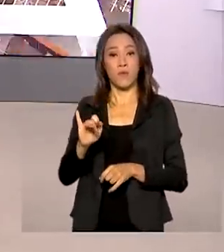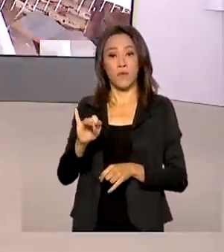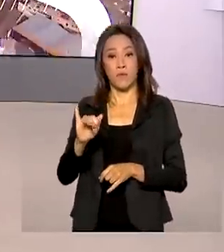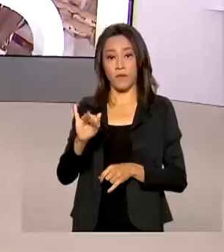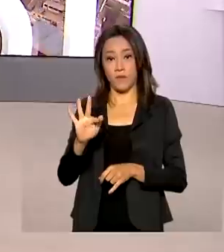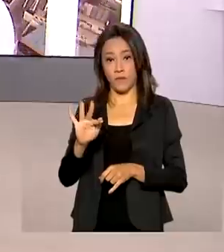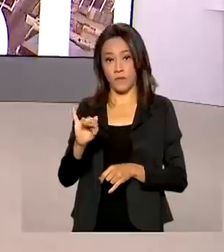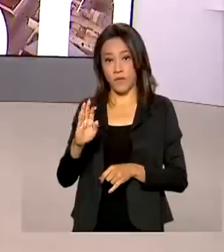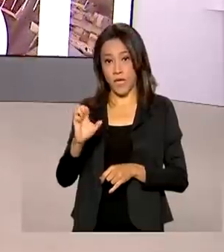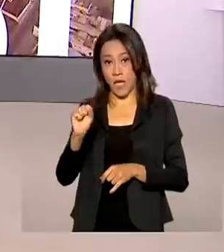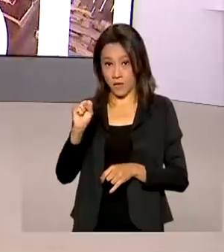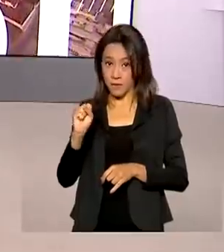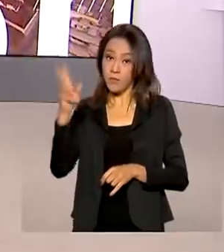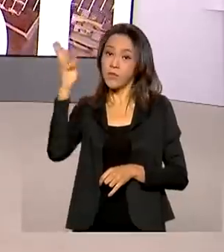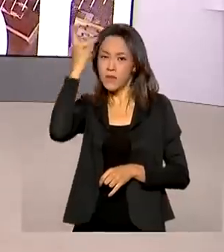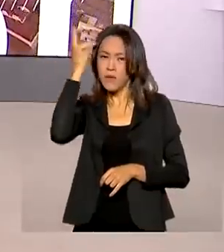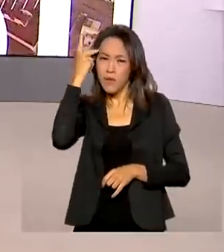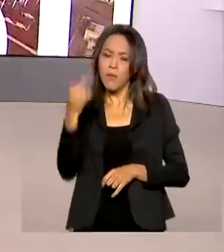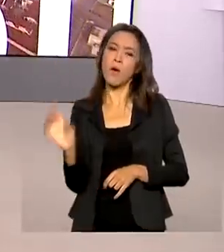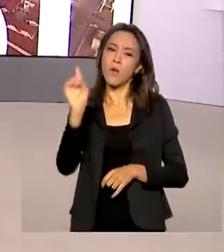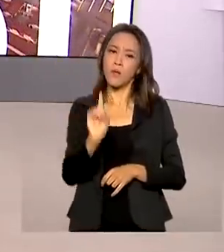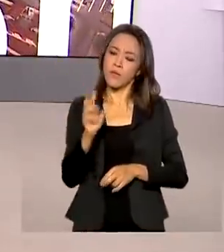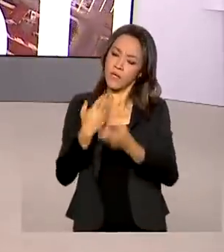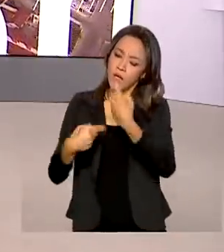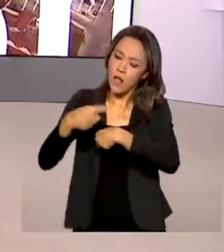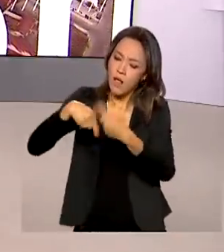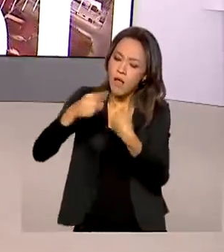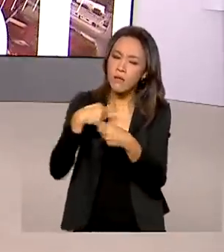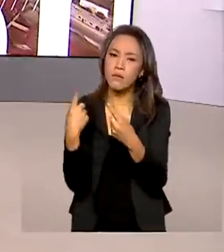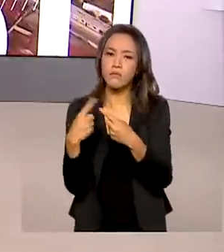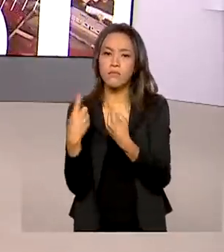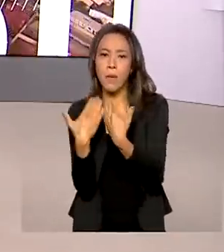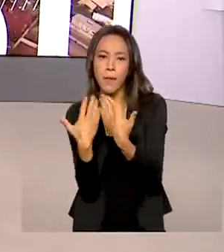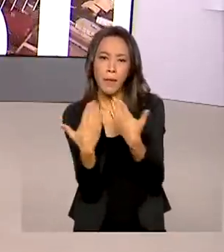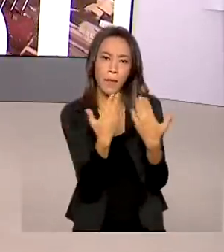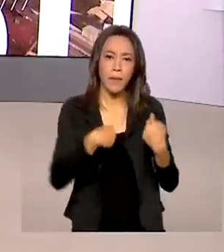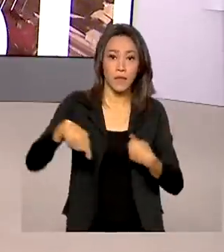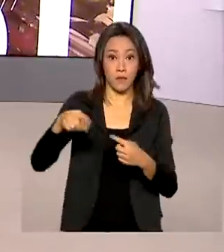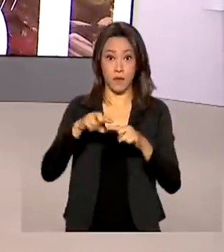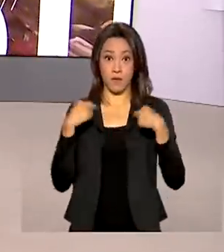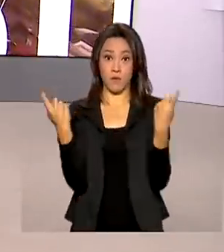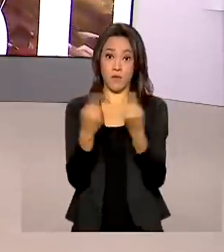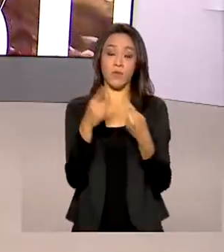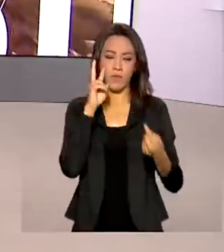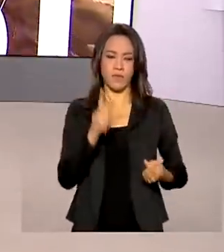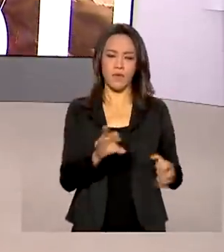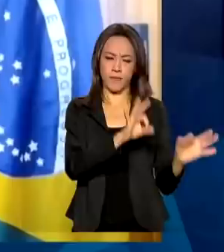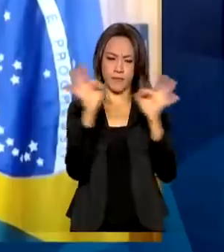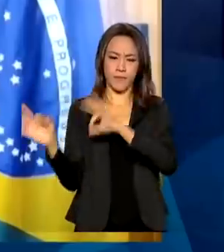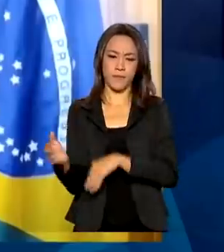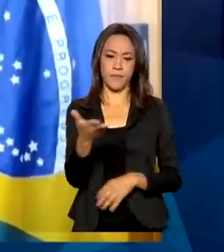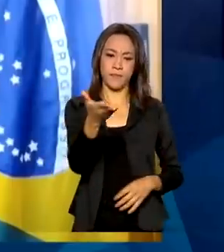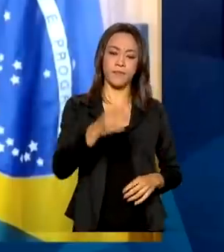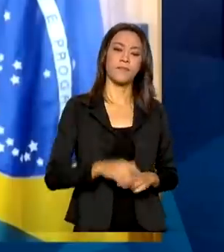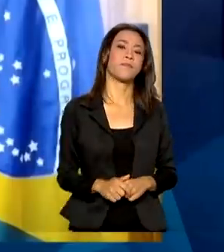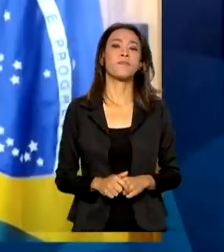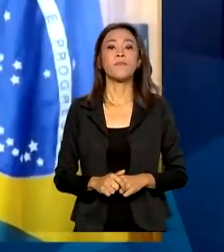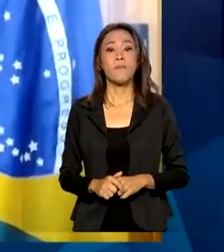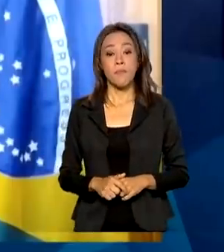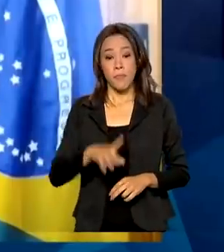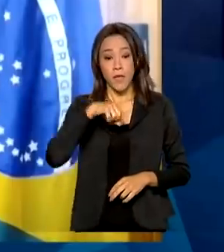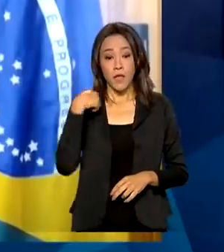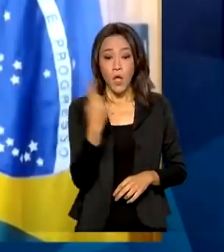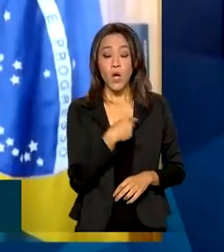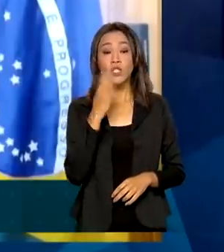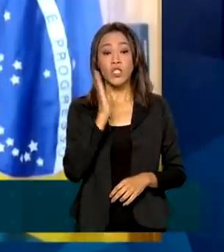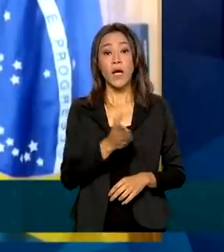comentou sobre a prorrogação do auxílio emergencial previsto para ser encerrado em julho. Vamos ver. Nós renovamos